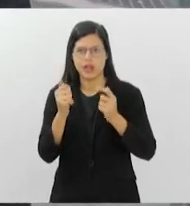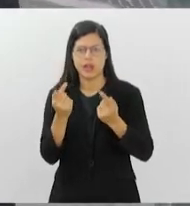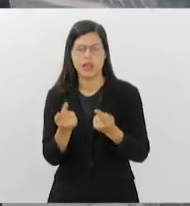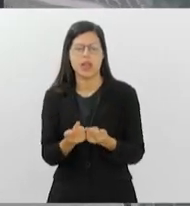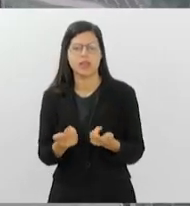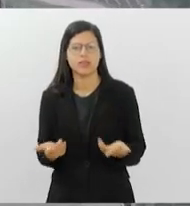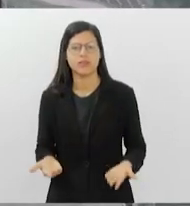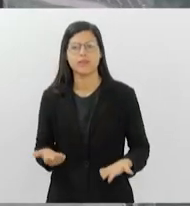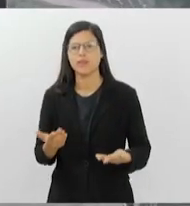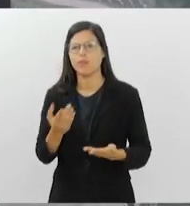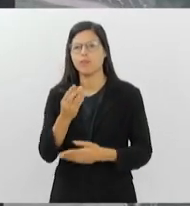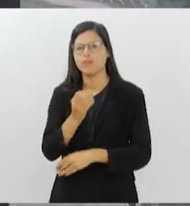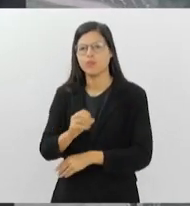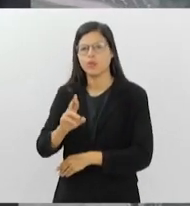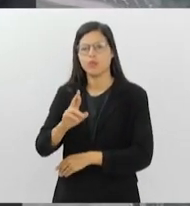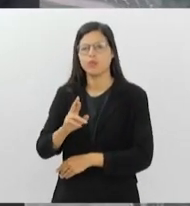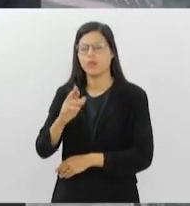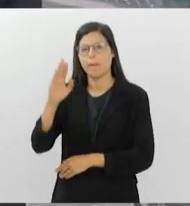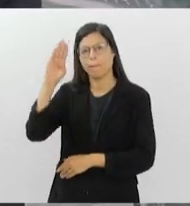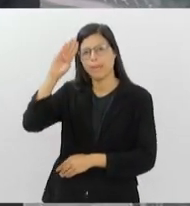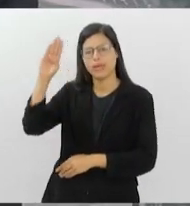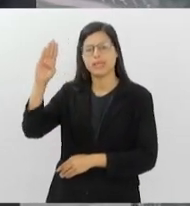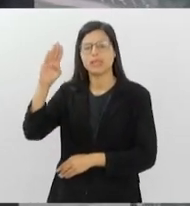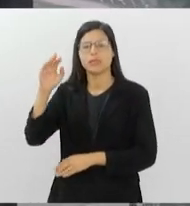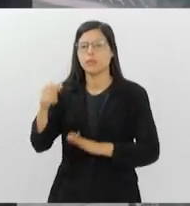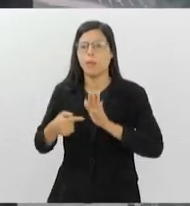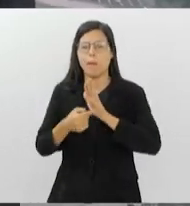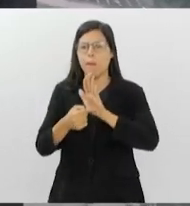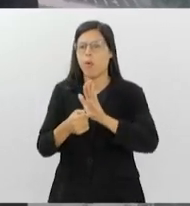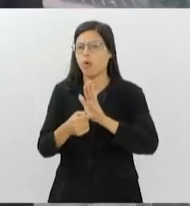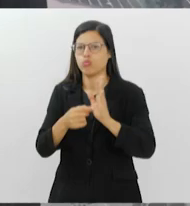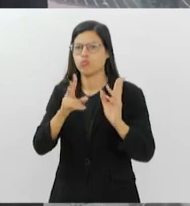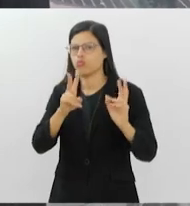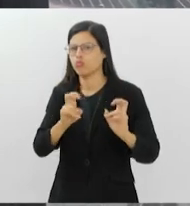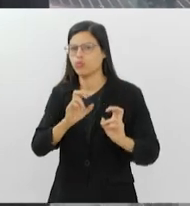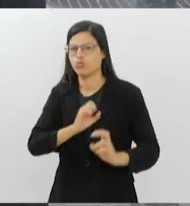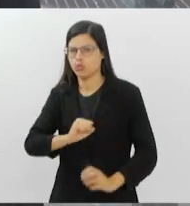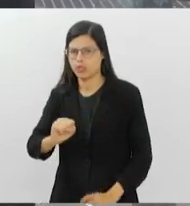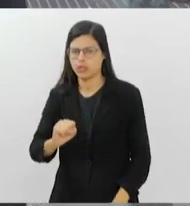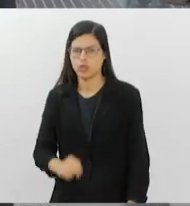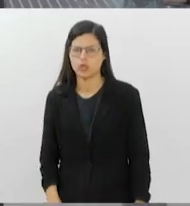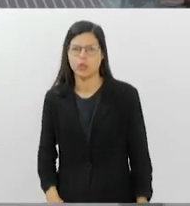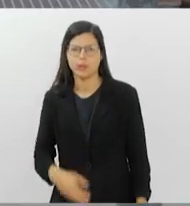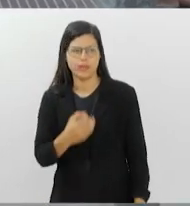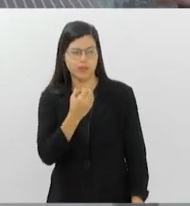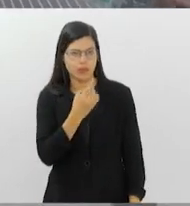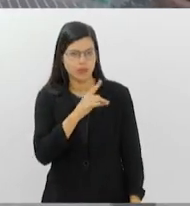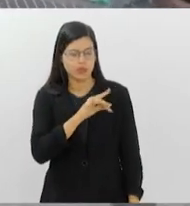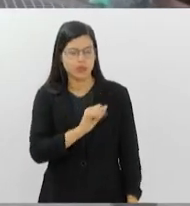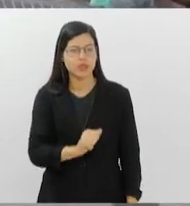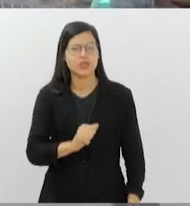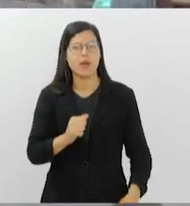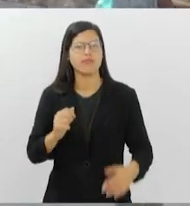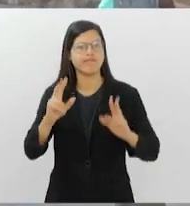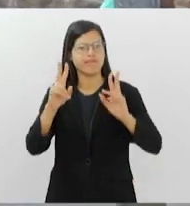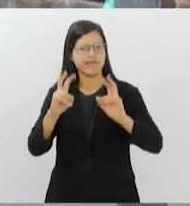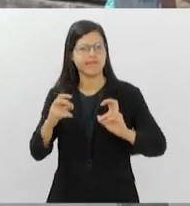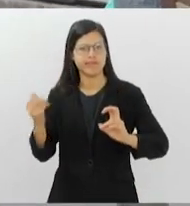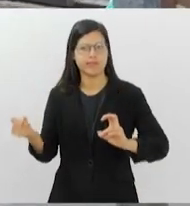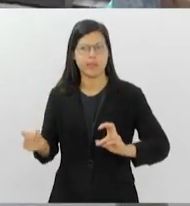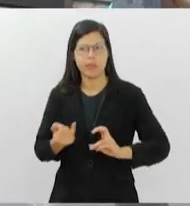sinais que a gente deve ter atenção em relação a esse tema? Bom dia. Bom dia, Paulo. É um tema super importante